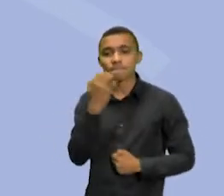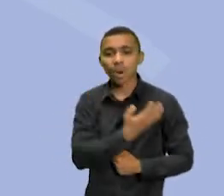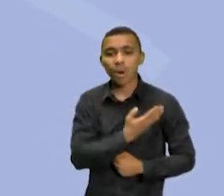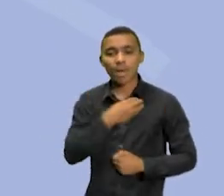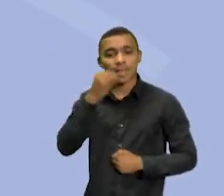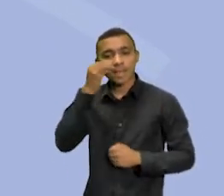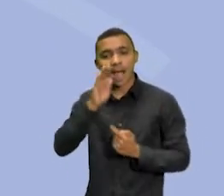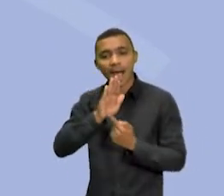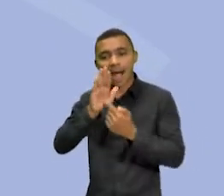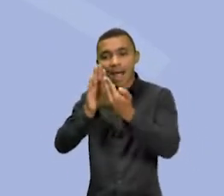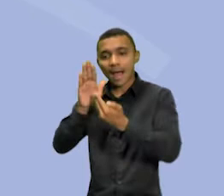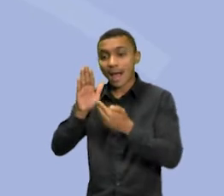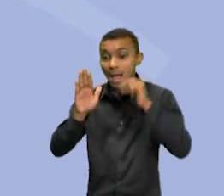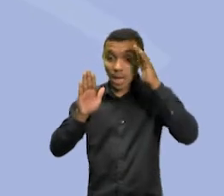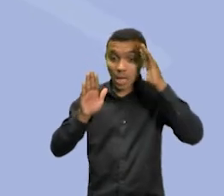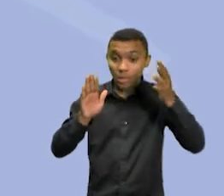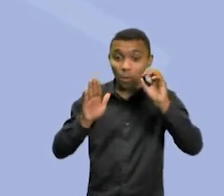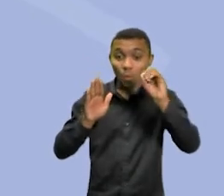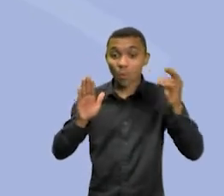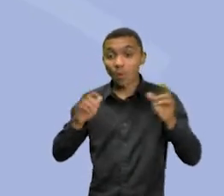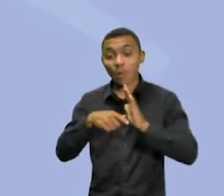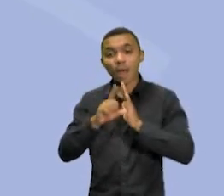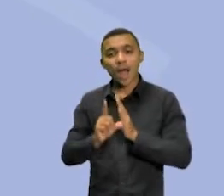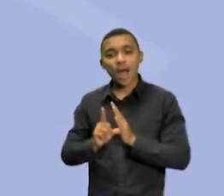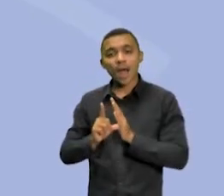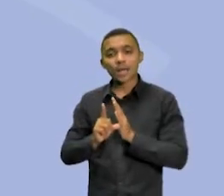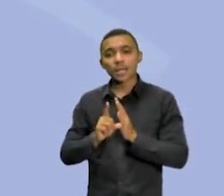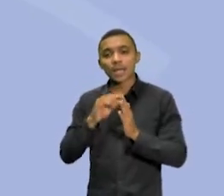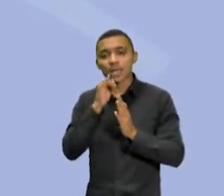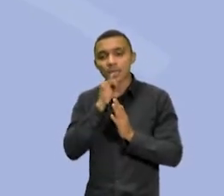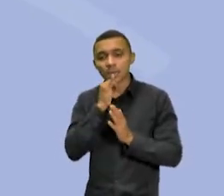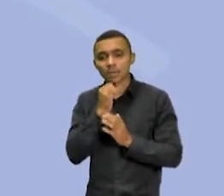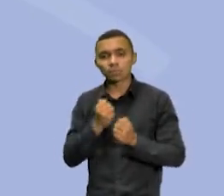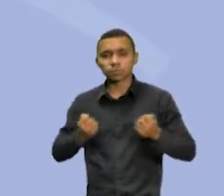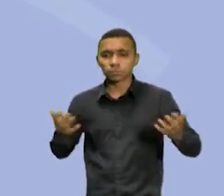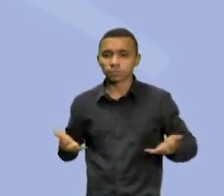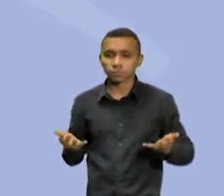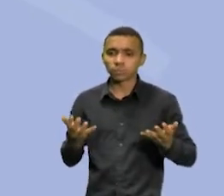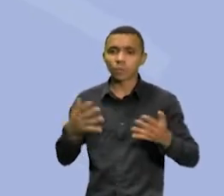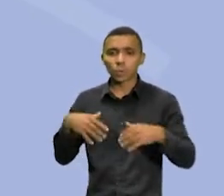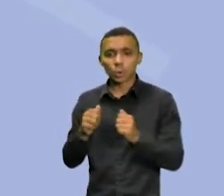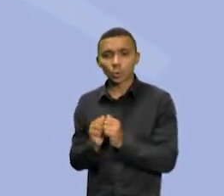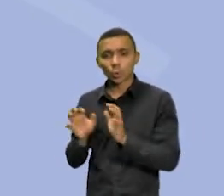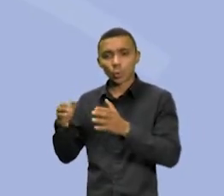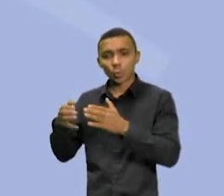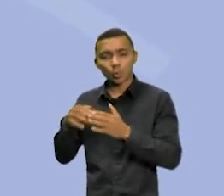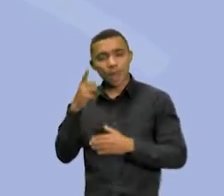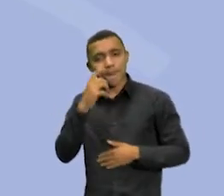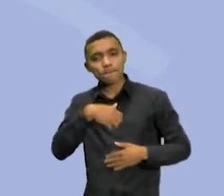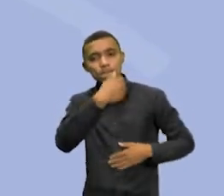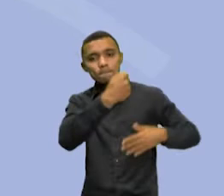E até mesmo para trabalhar a persuasão, para trazer esse time junto com ela, para explicar o porquê, para trazer, engajar esse